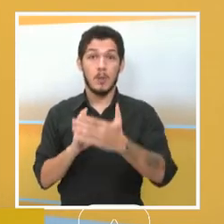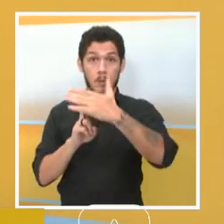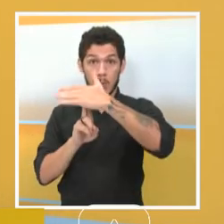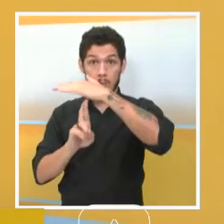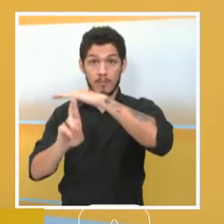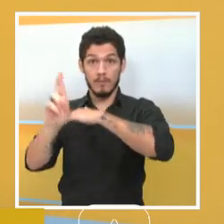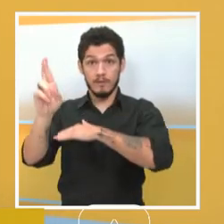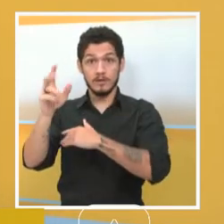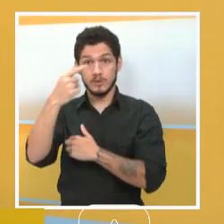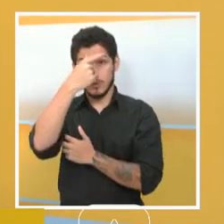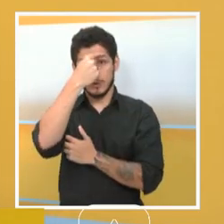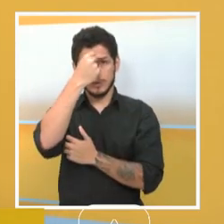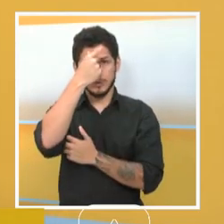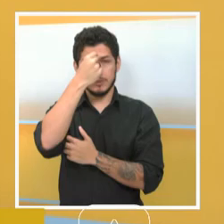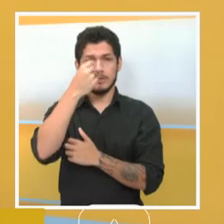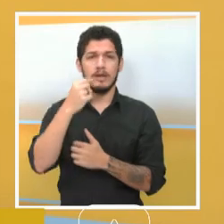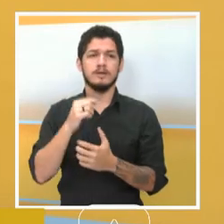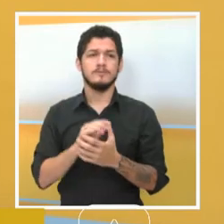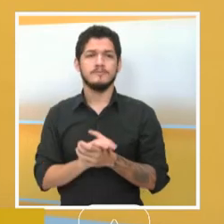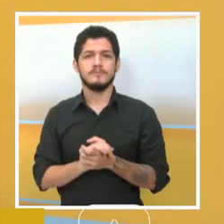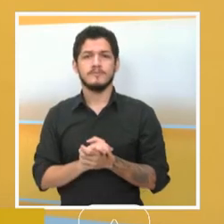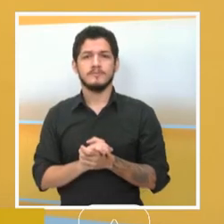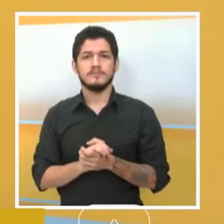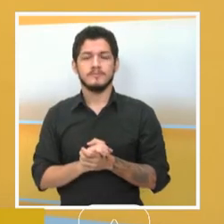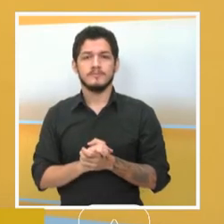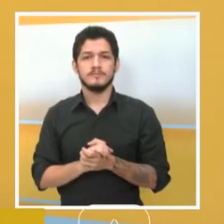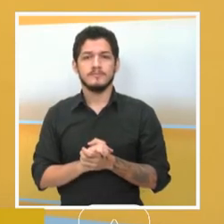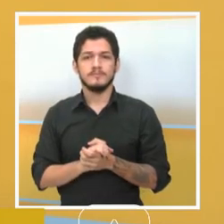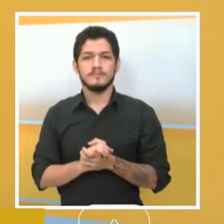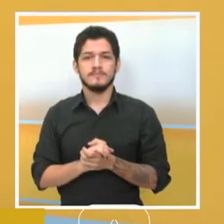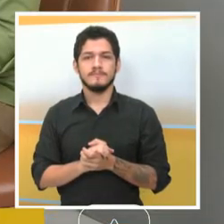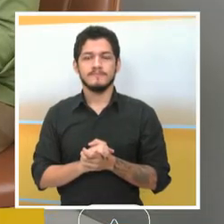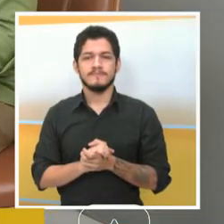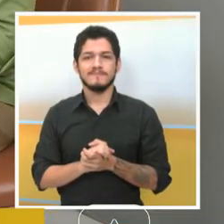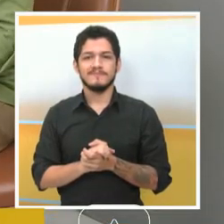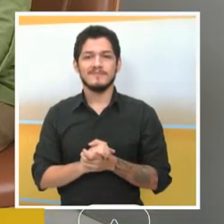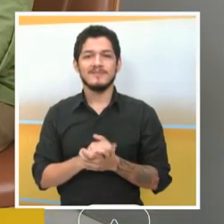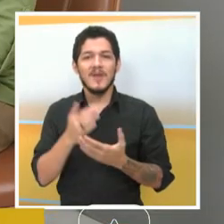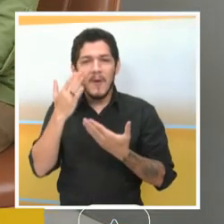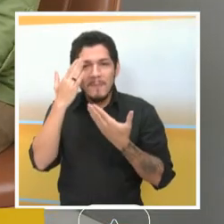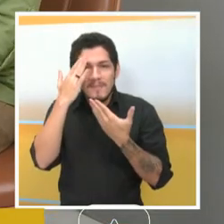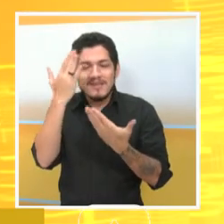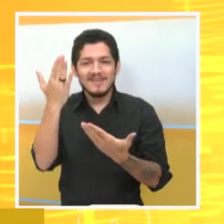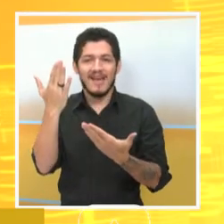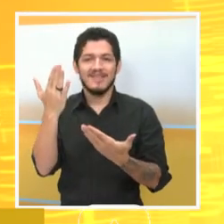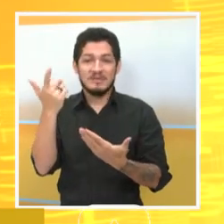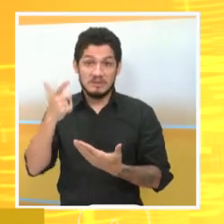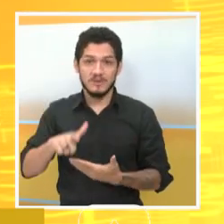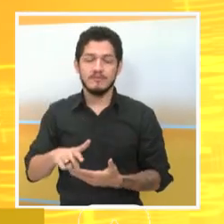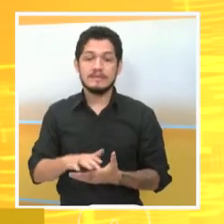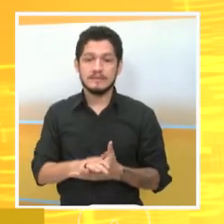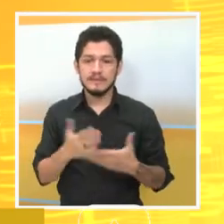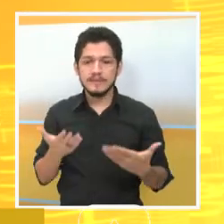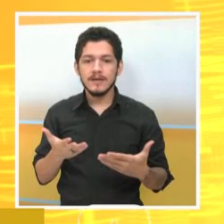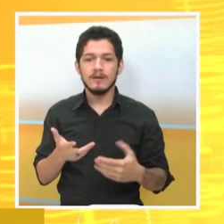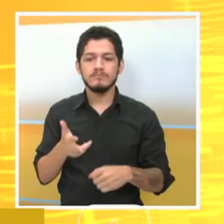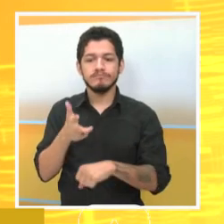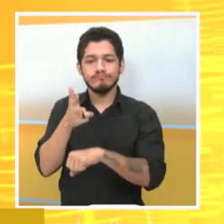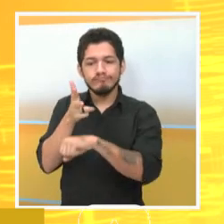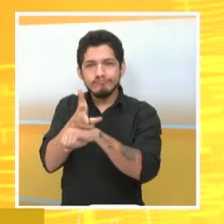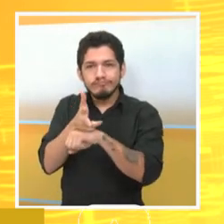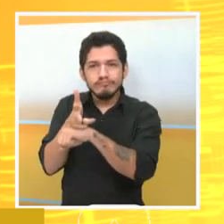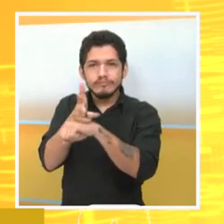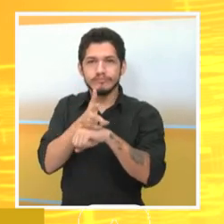o professor Judácio Guedes, agradece esse espaço importante para nós. Obrigada novamente, lembrando que essa entrevista vai contar aí nas